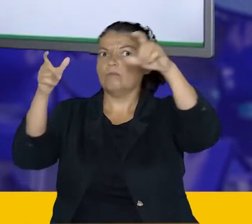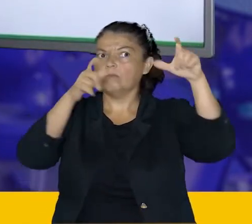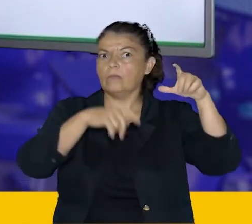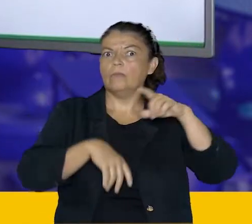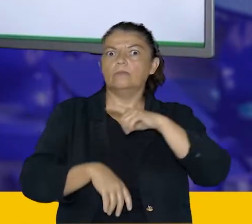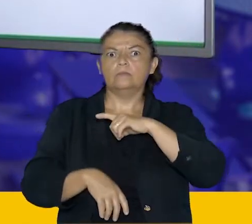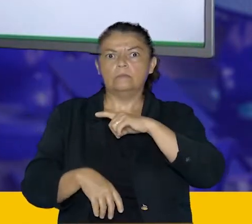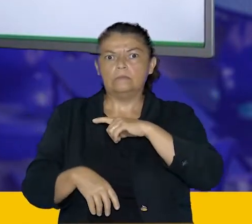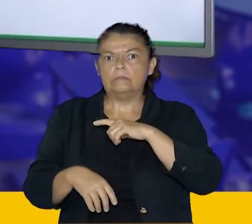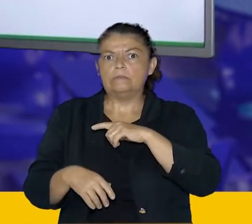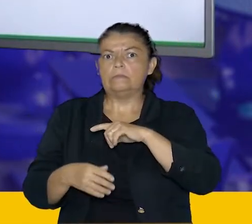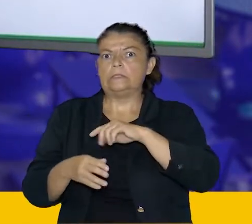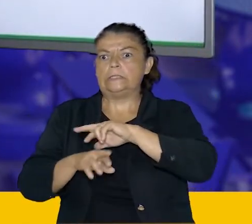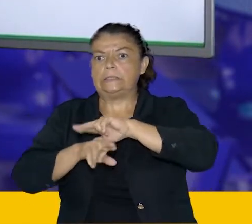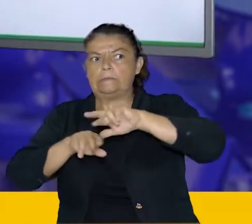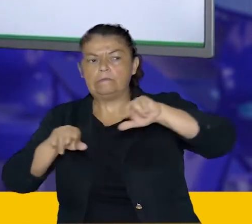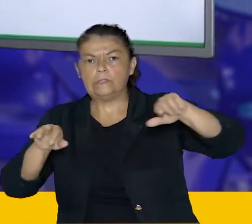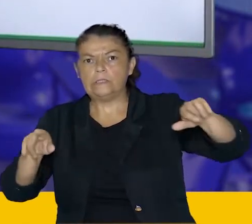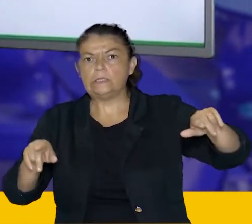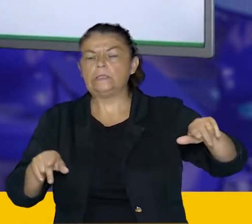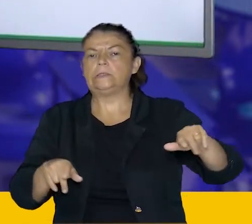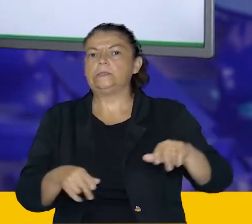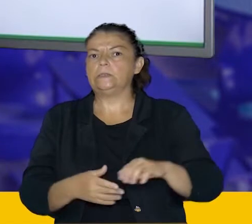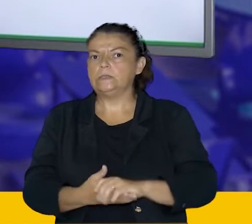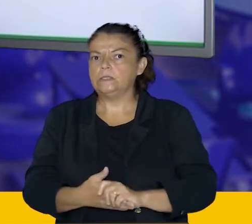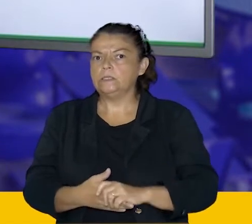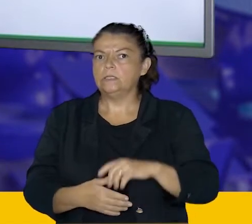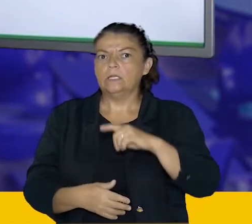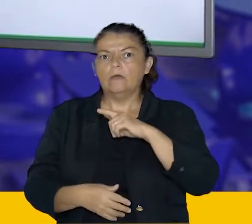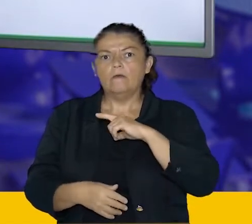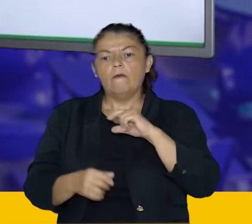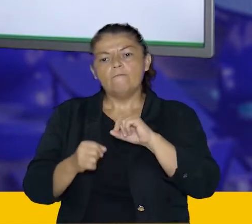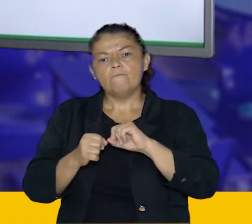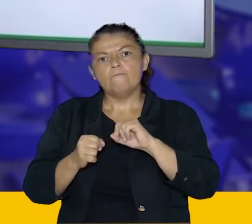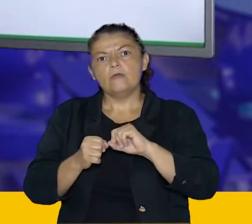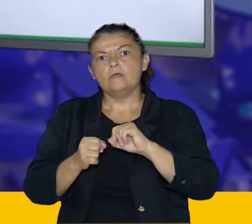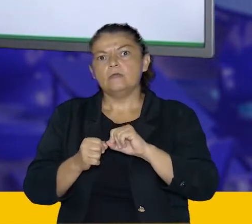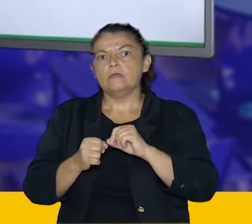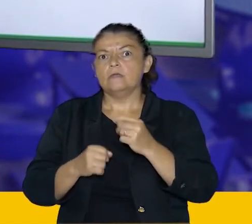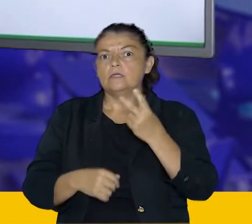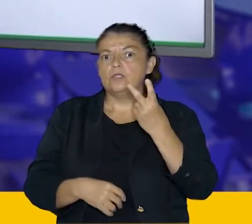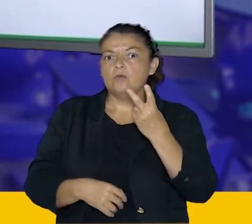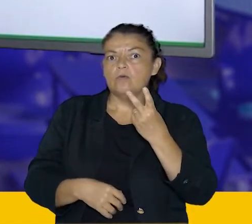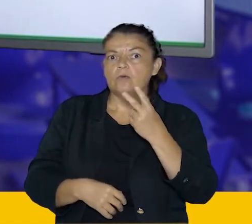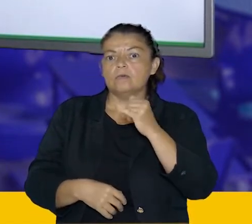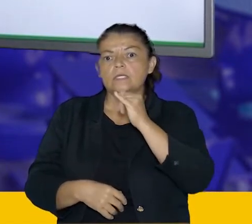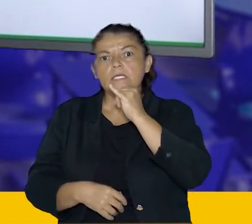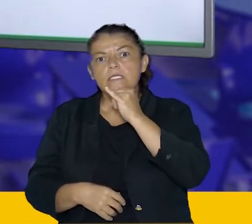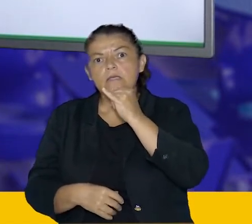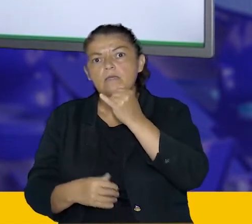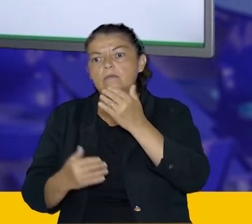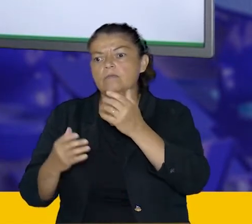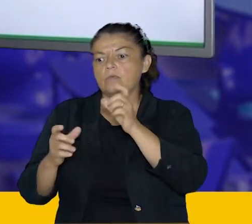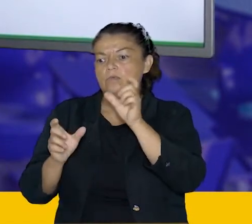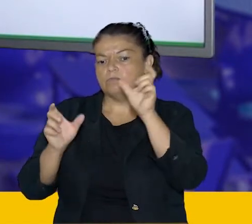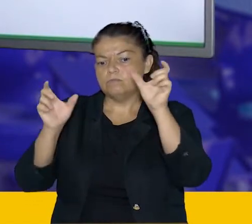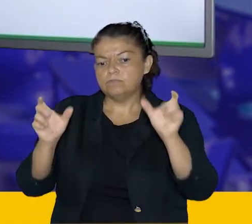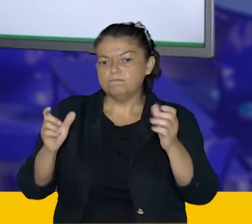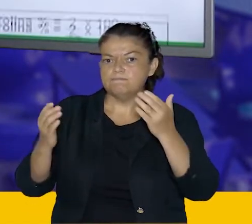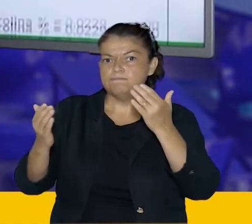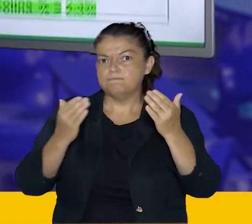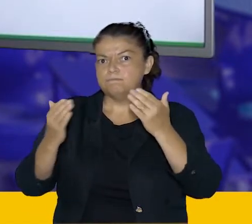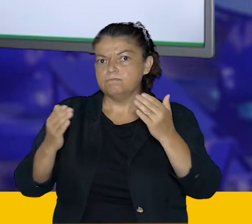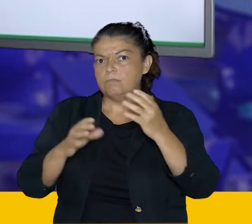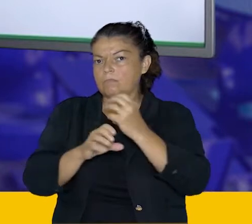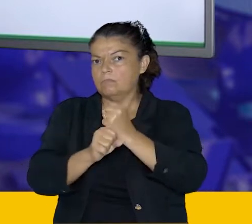tendo dois casos. Então aqui é um pouquinho diferente. Eu fiz de duas formas para a gente tentar entender como a gente poderia calcular. Então vê.